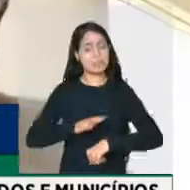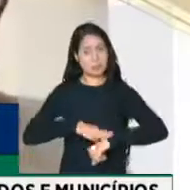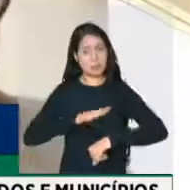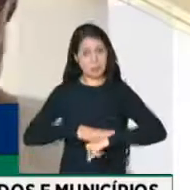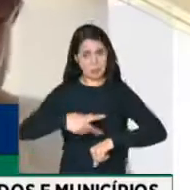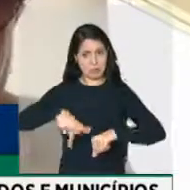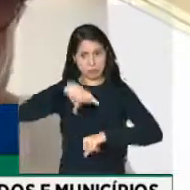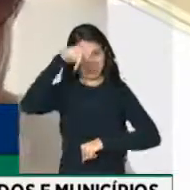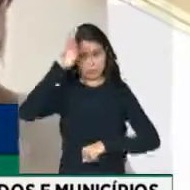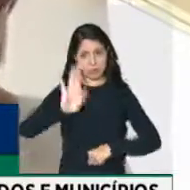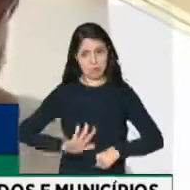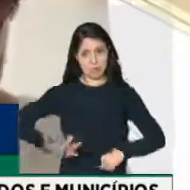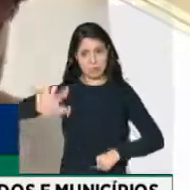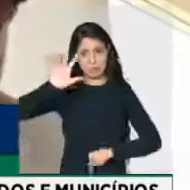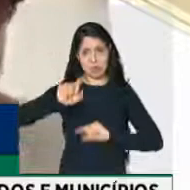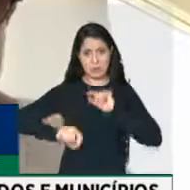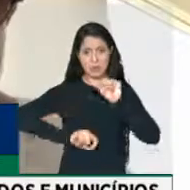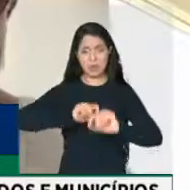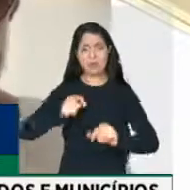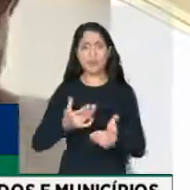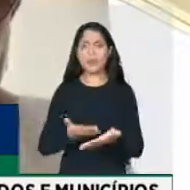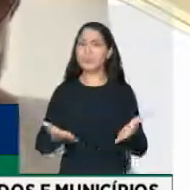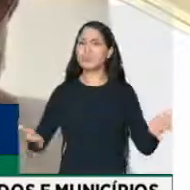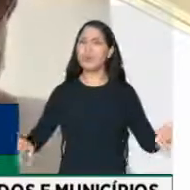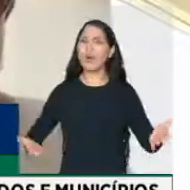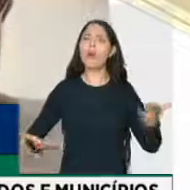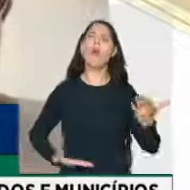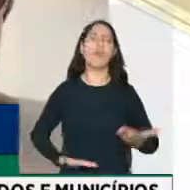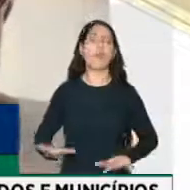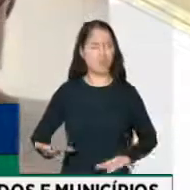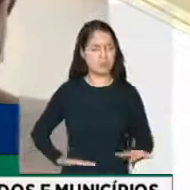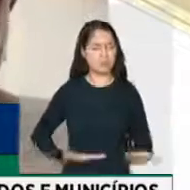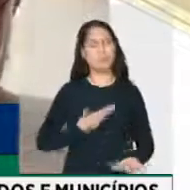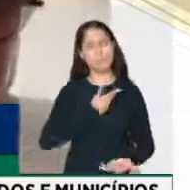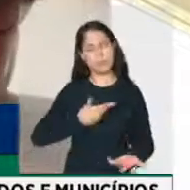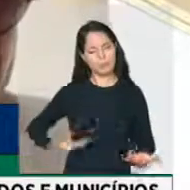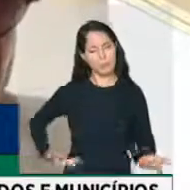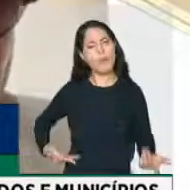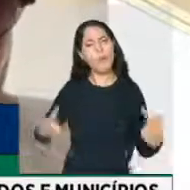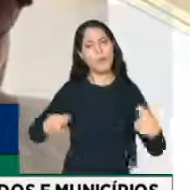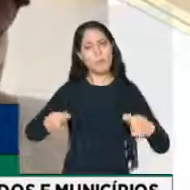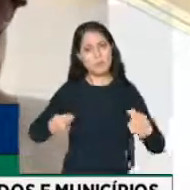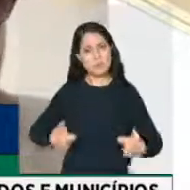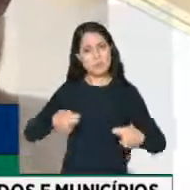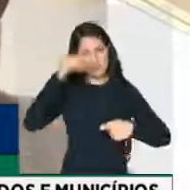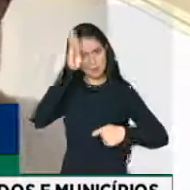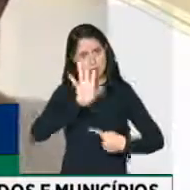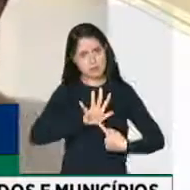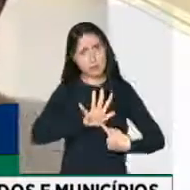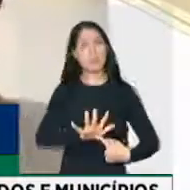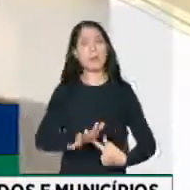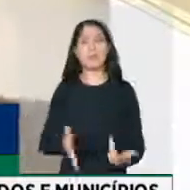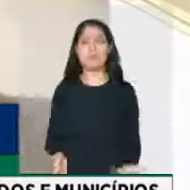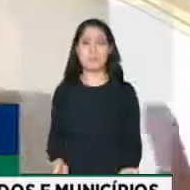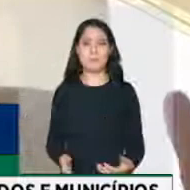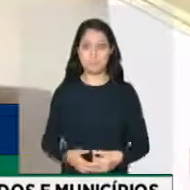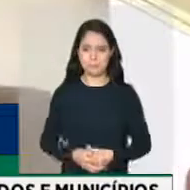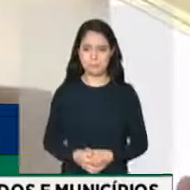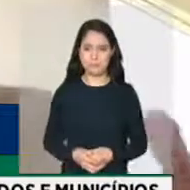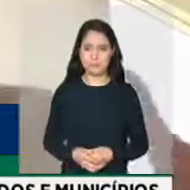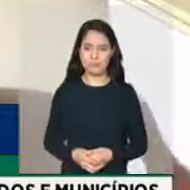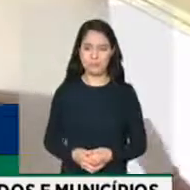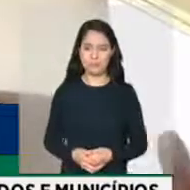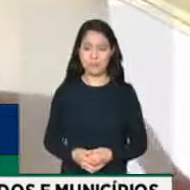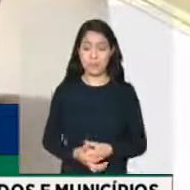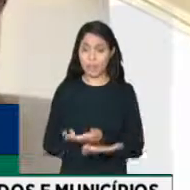Brasil e de austeridade que nós, servidores públicos, precisamos demonstrar ao Brasil. E que, muitas vezes, nós